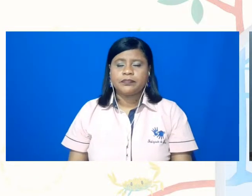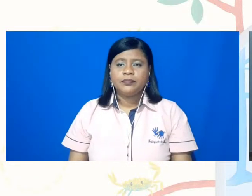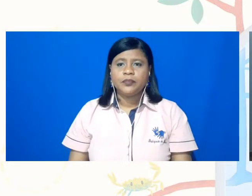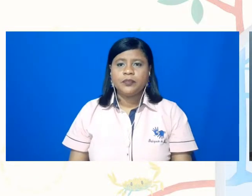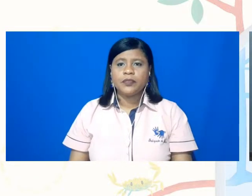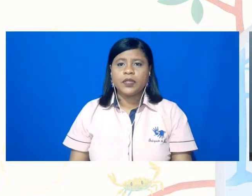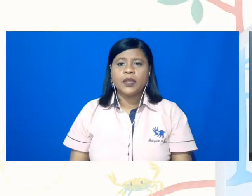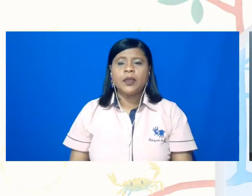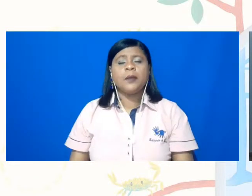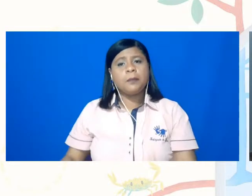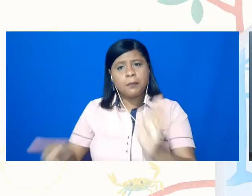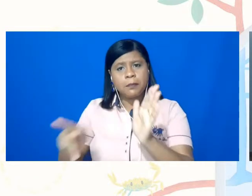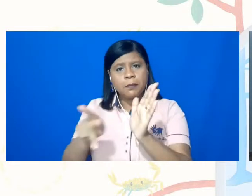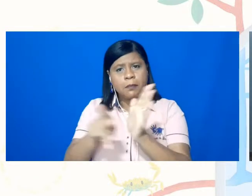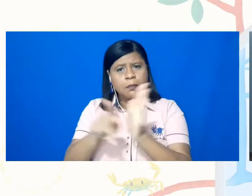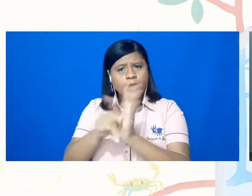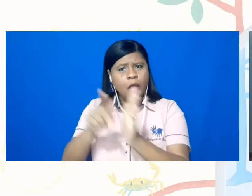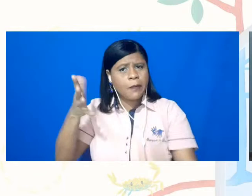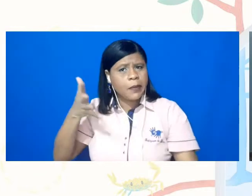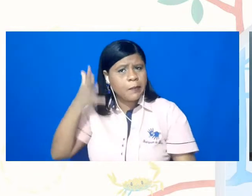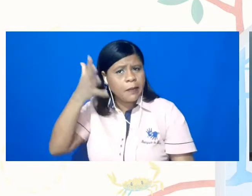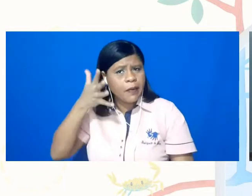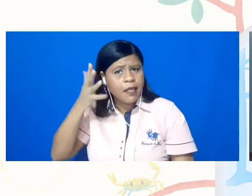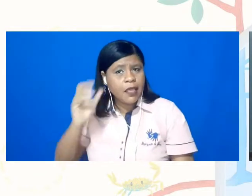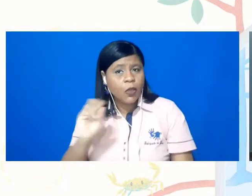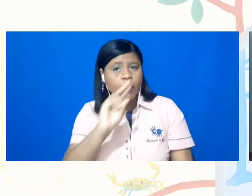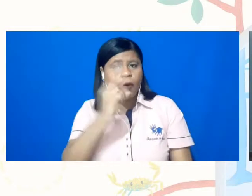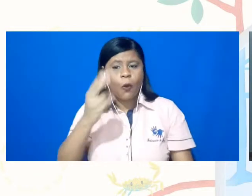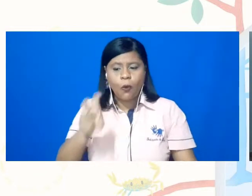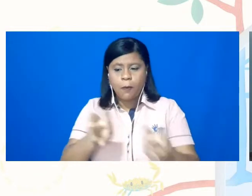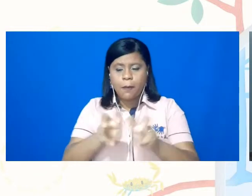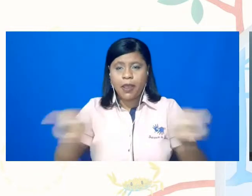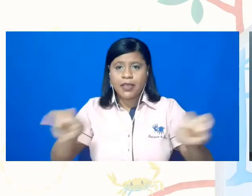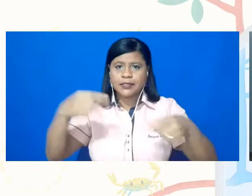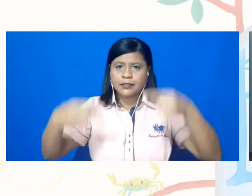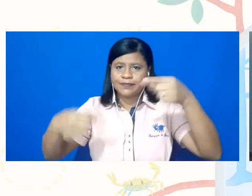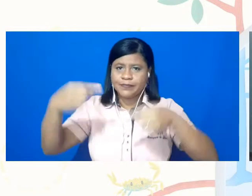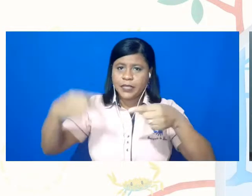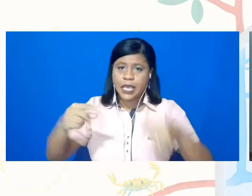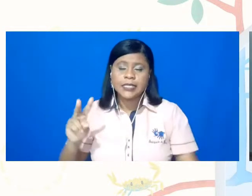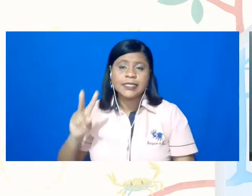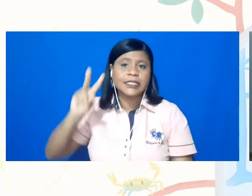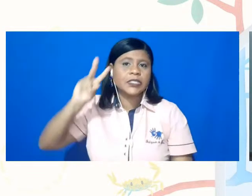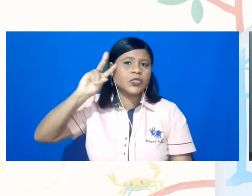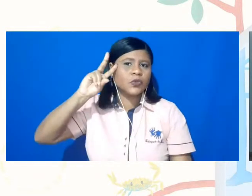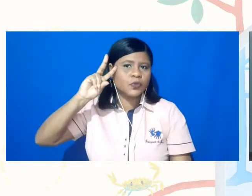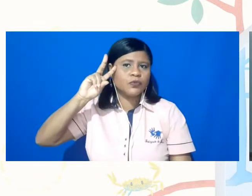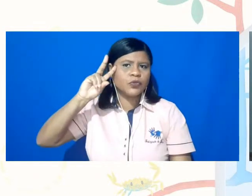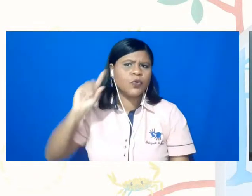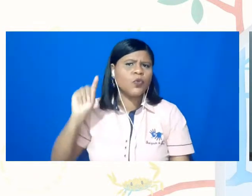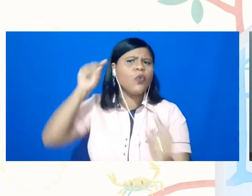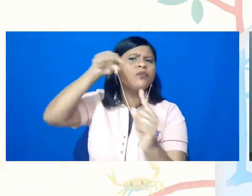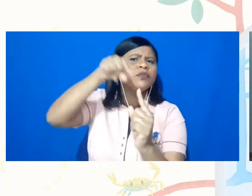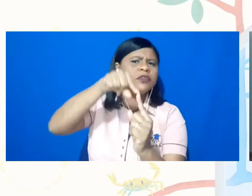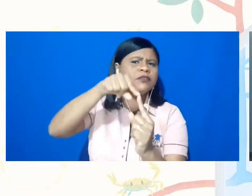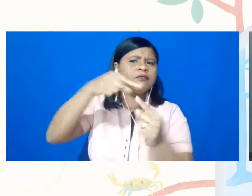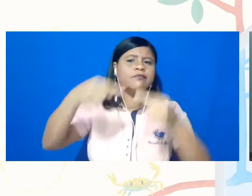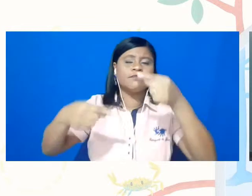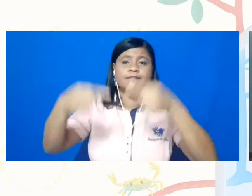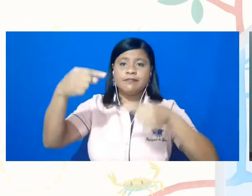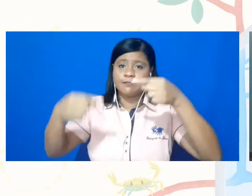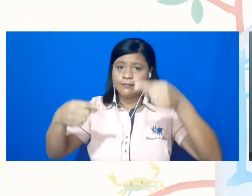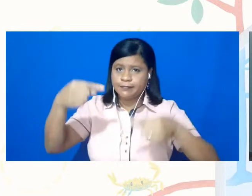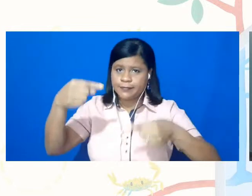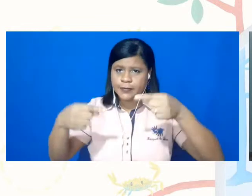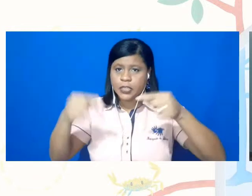conferências ou mesas de debate, né, então, na segunda-feira, a ideia é discutir justamente o